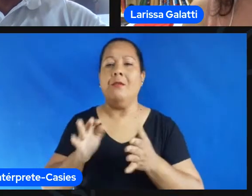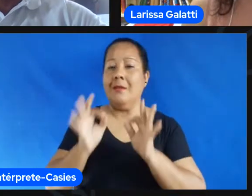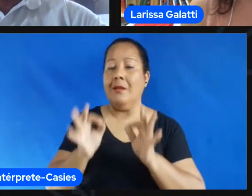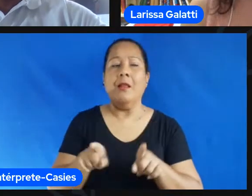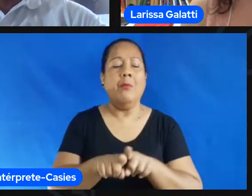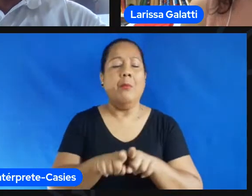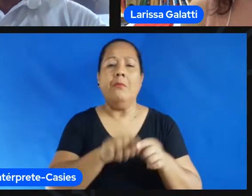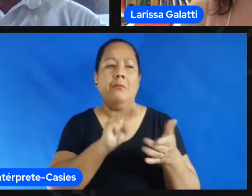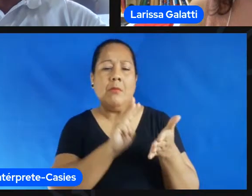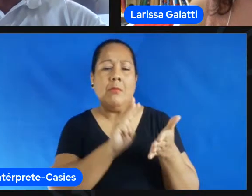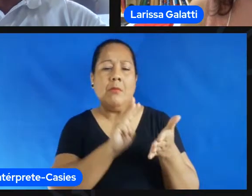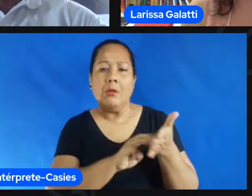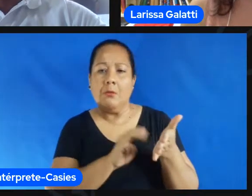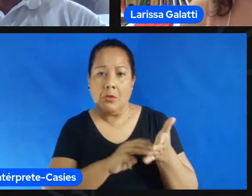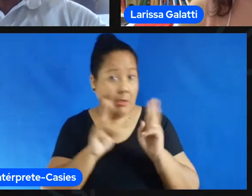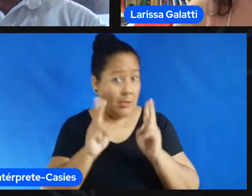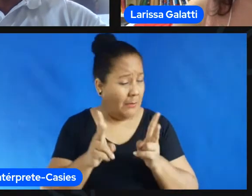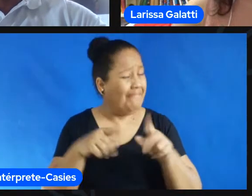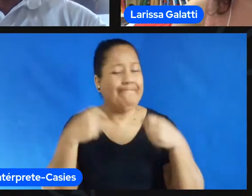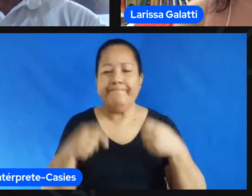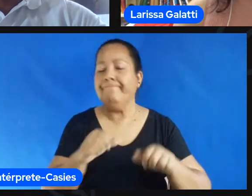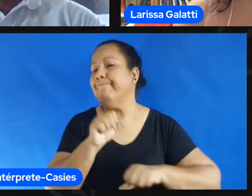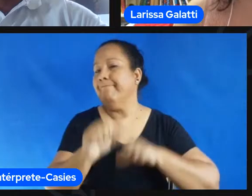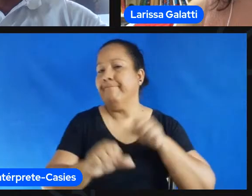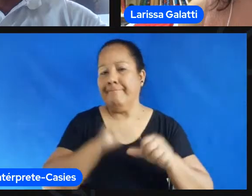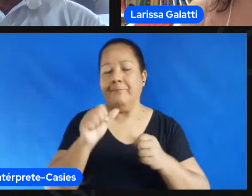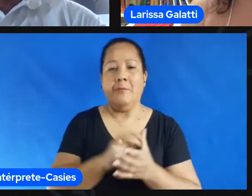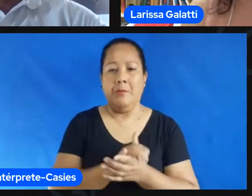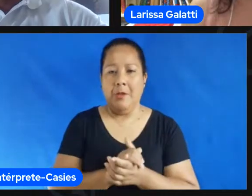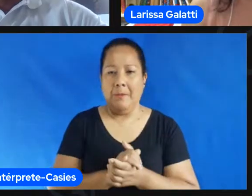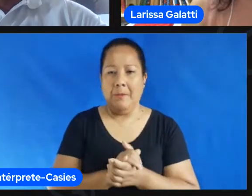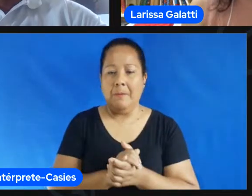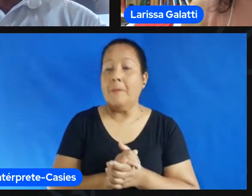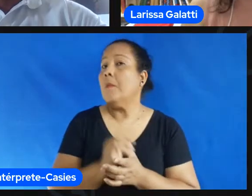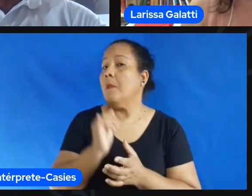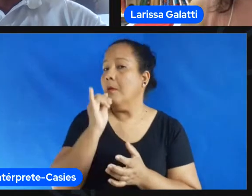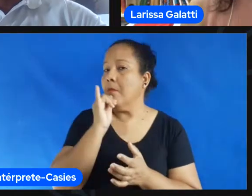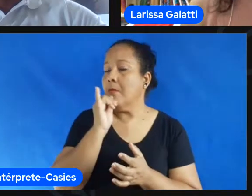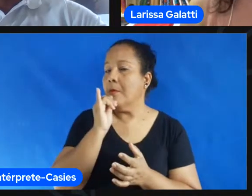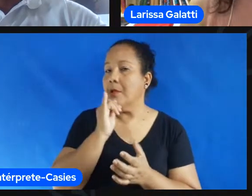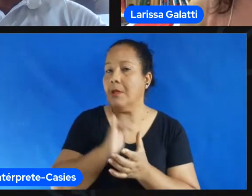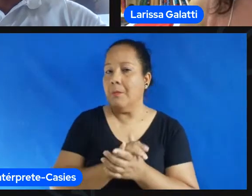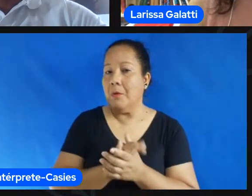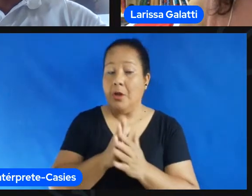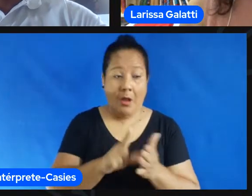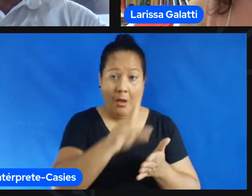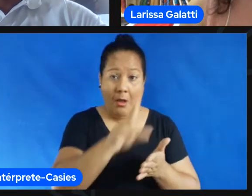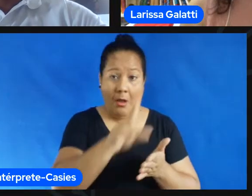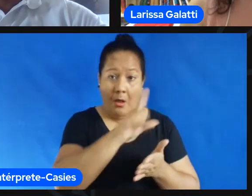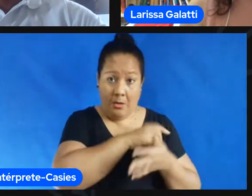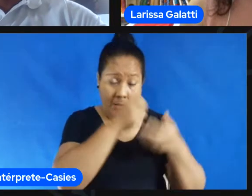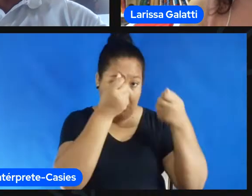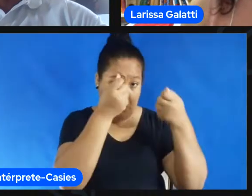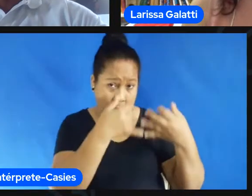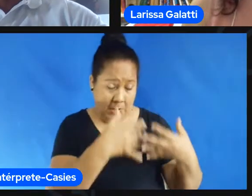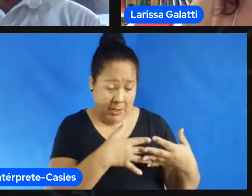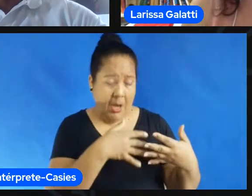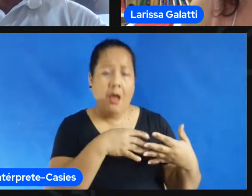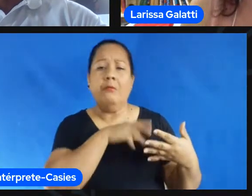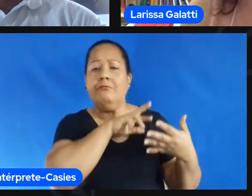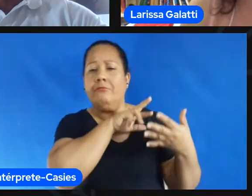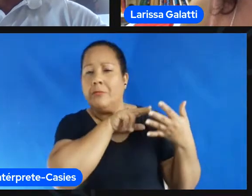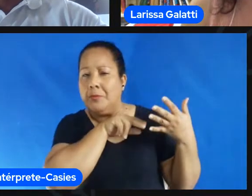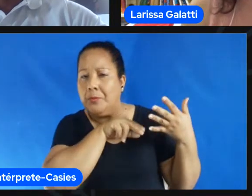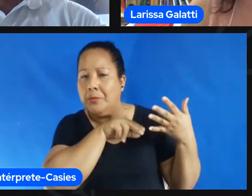precisam mudar e a gente já tem exemplos né eu trouxe os exemplos macro sem falar dos exemplos daquele professor professora treinador treinador que a gente